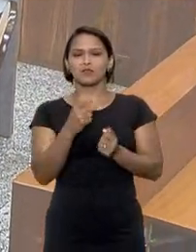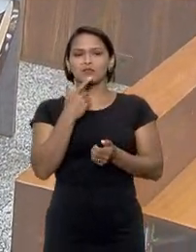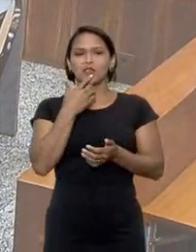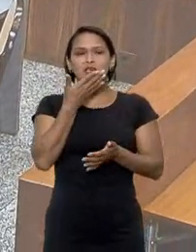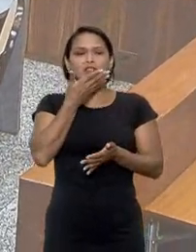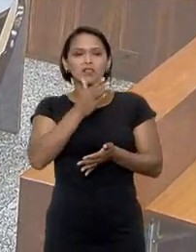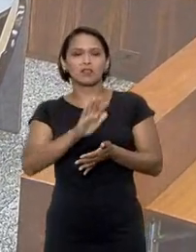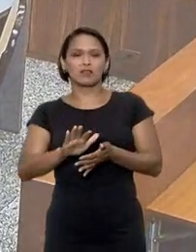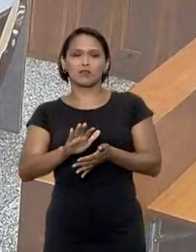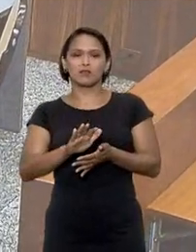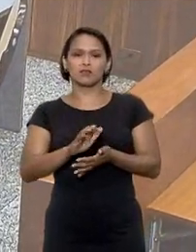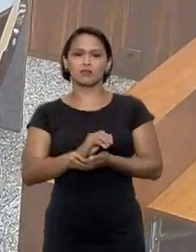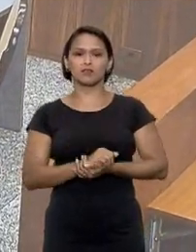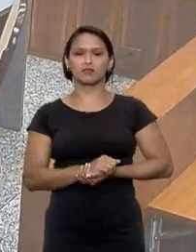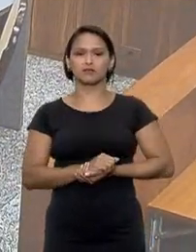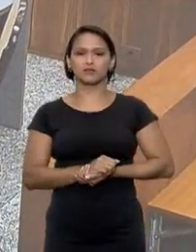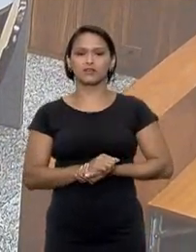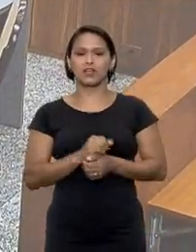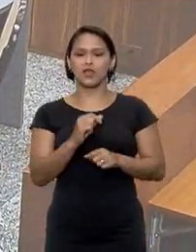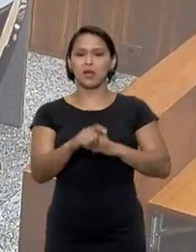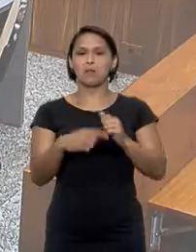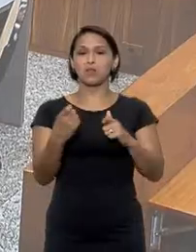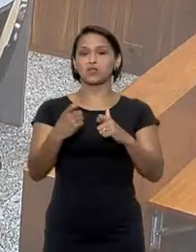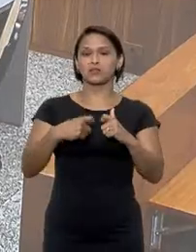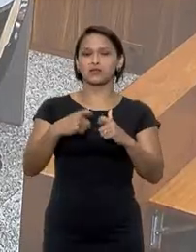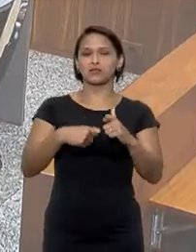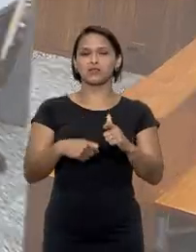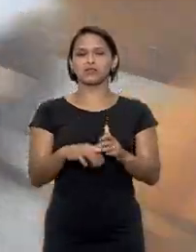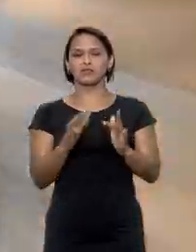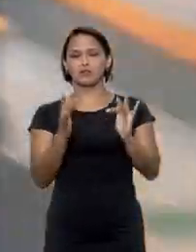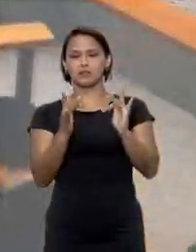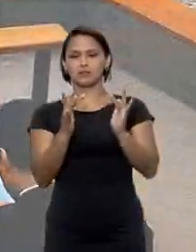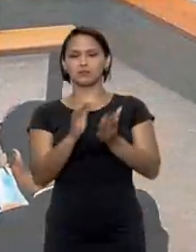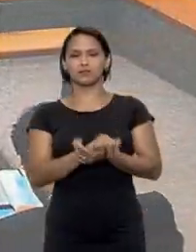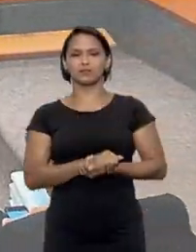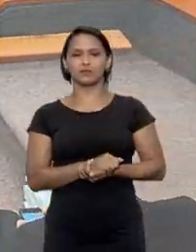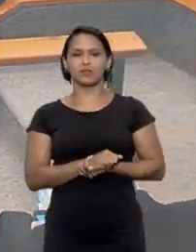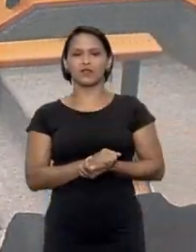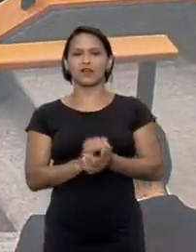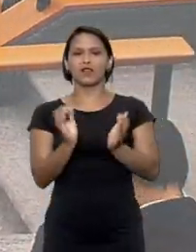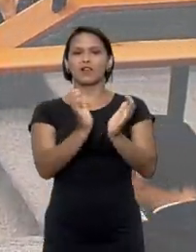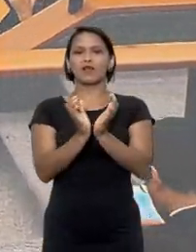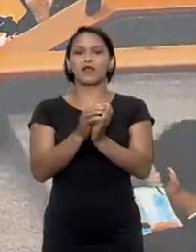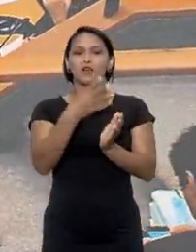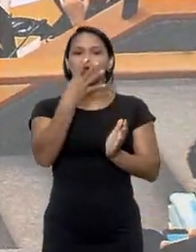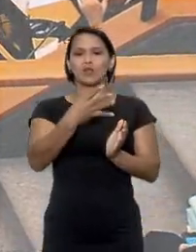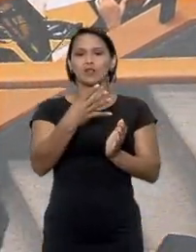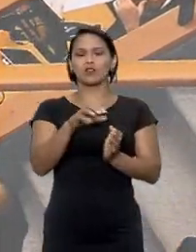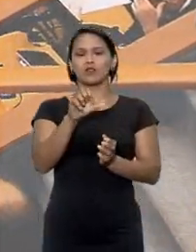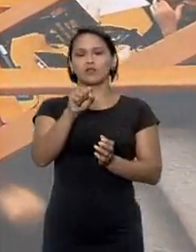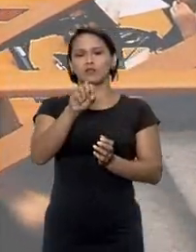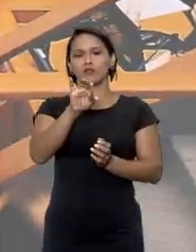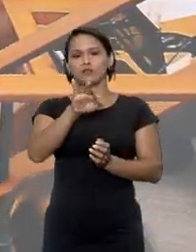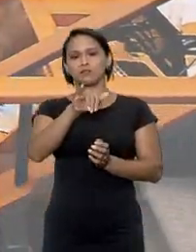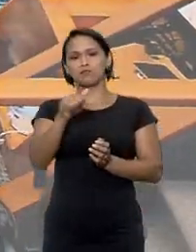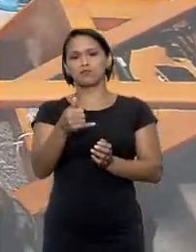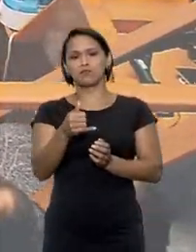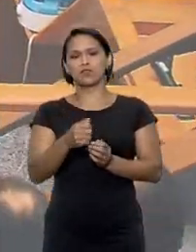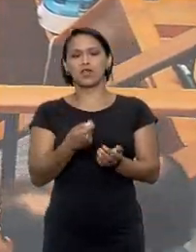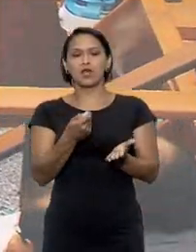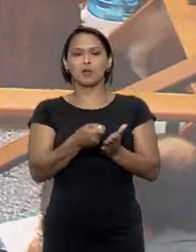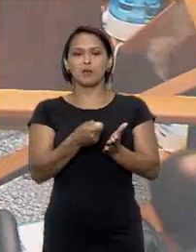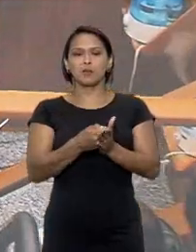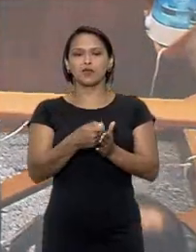sem autorização durante um ato sexual com o namorado a quarta turma do STJ determinou o pagamento de